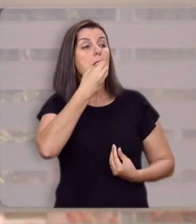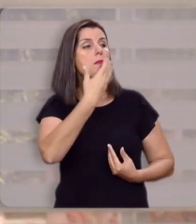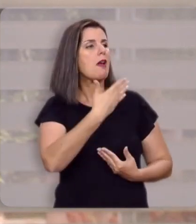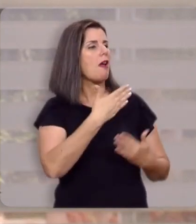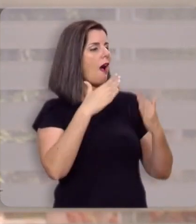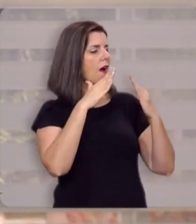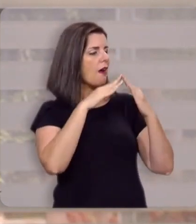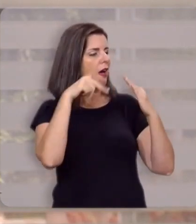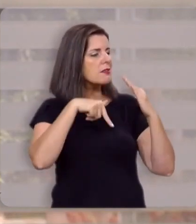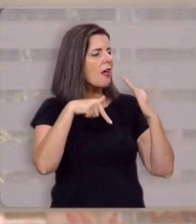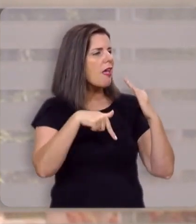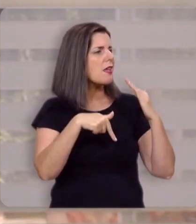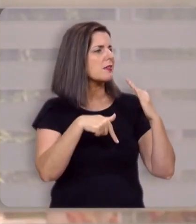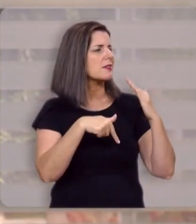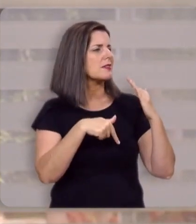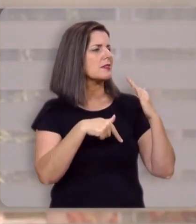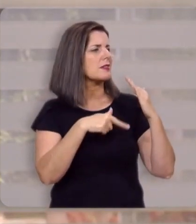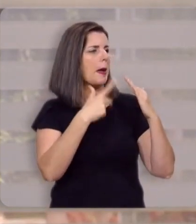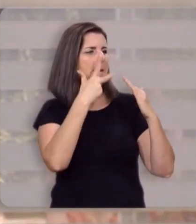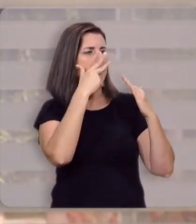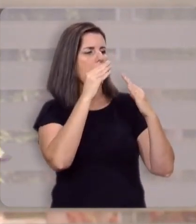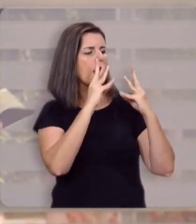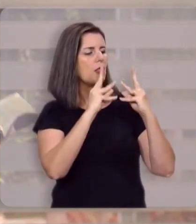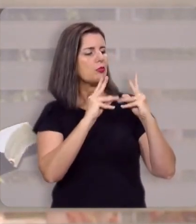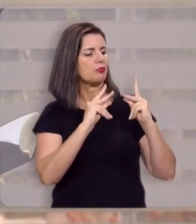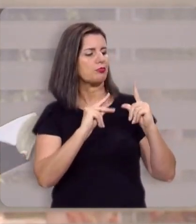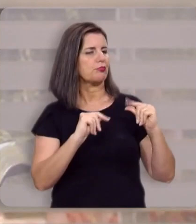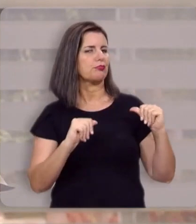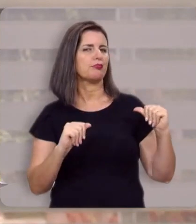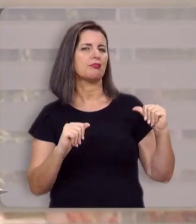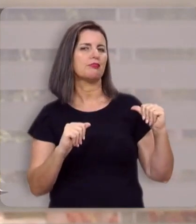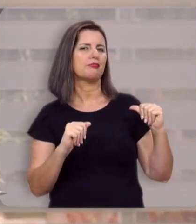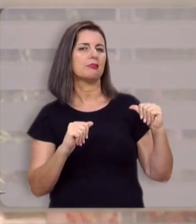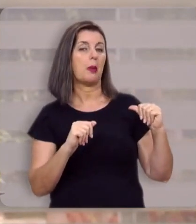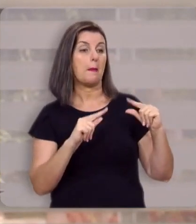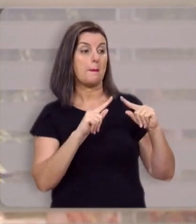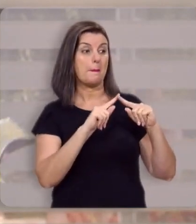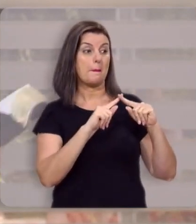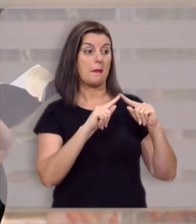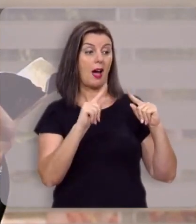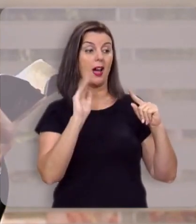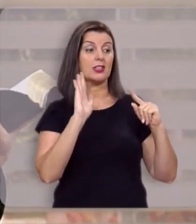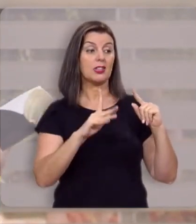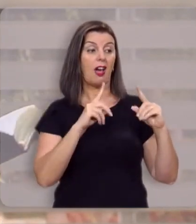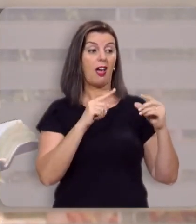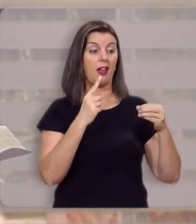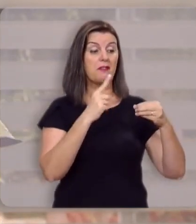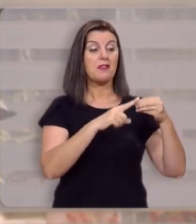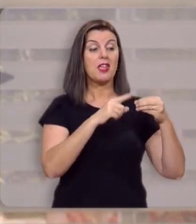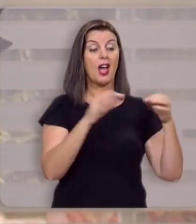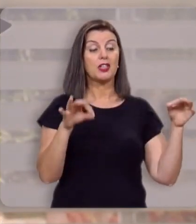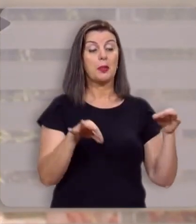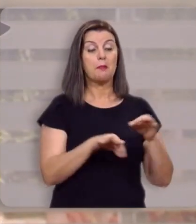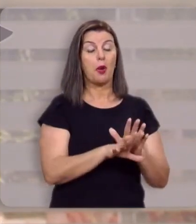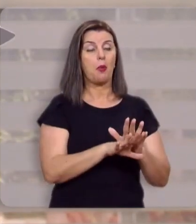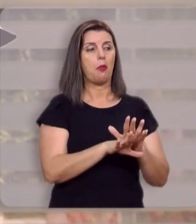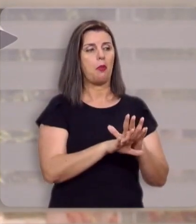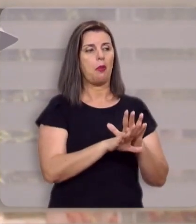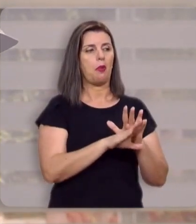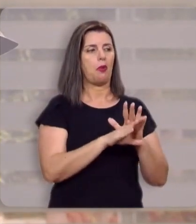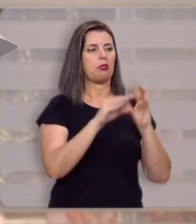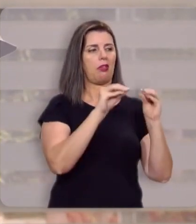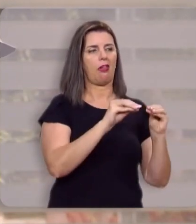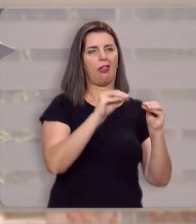a casa onde eu moro está desmoronando, mas eu já estou de malas prontas